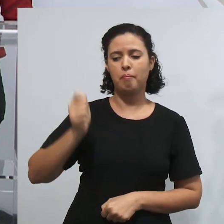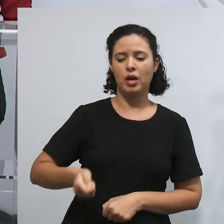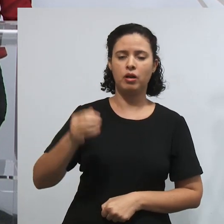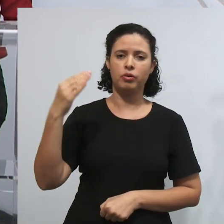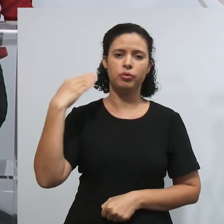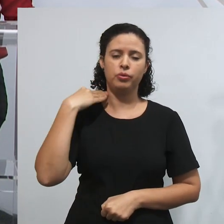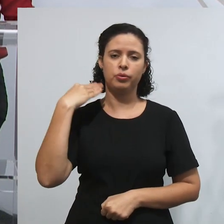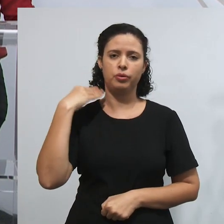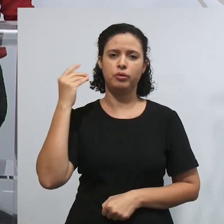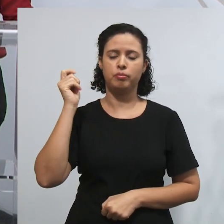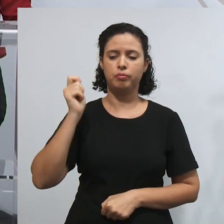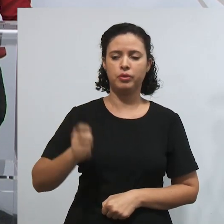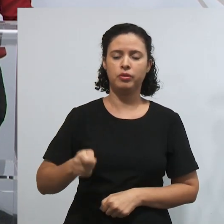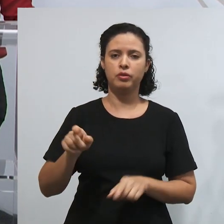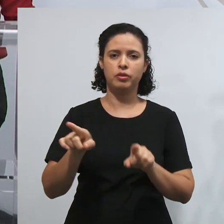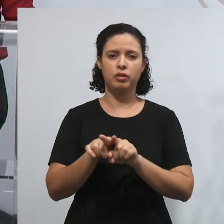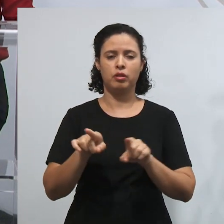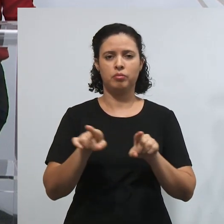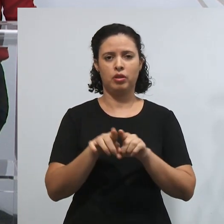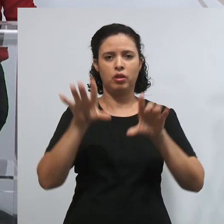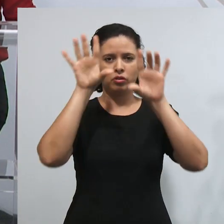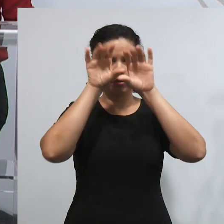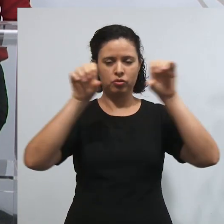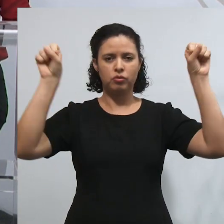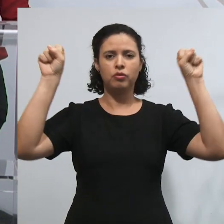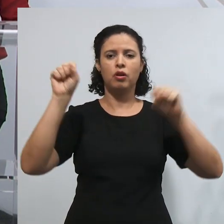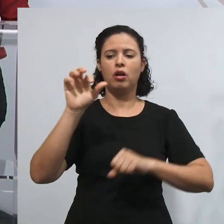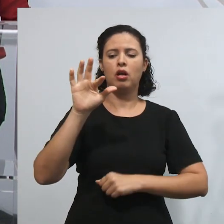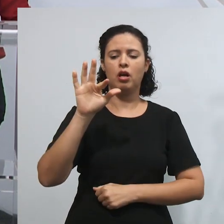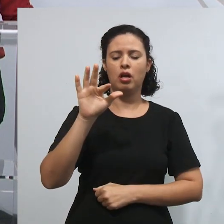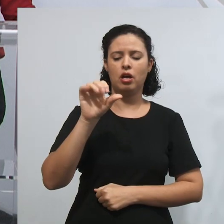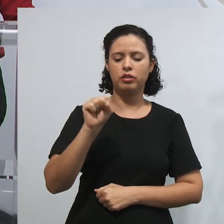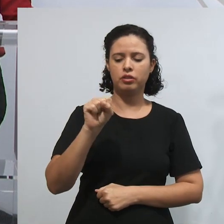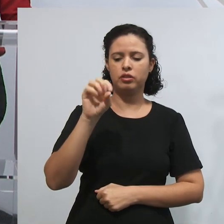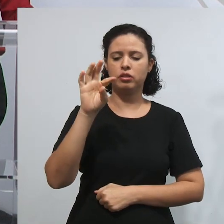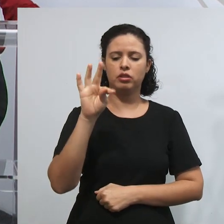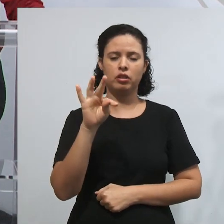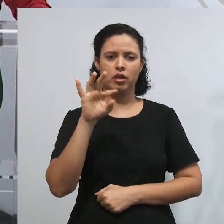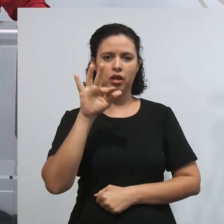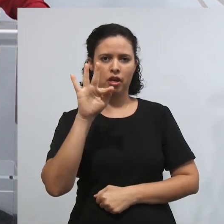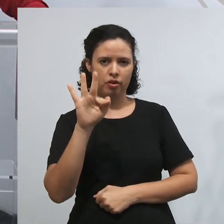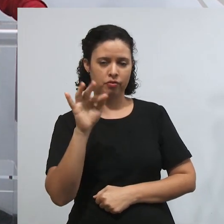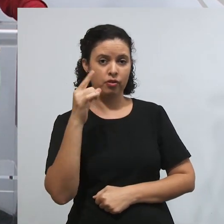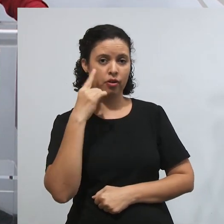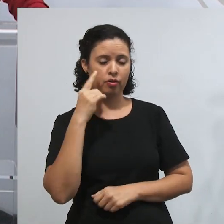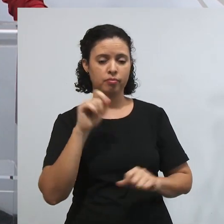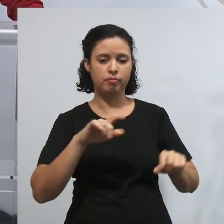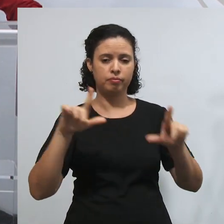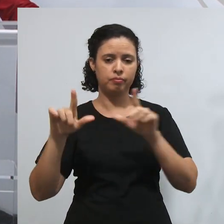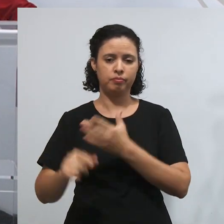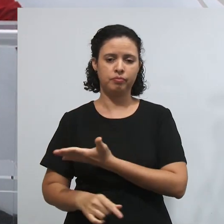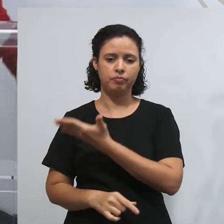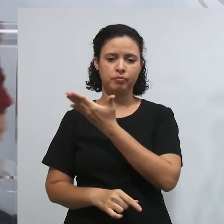especificamente, também, pelo nosso Supremo Tribunal Federal. Vamos lá? Vamos com ele aqui na tela.